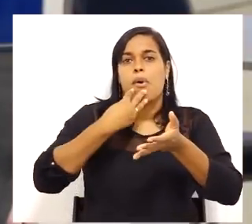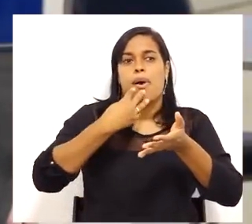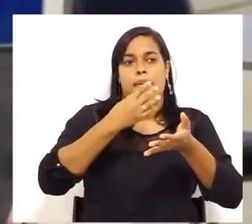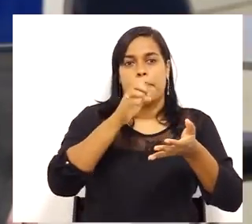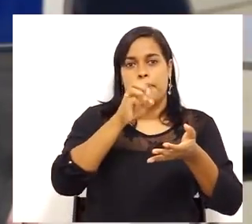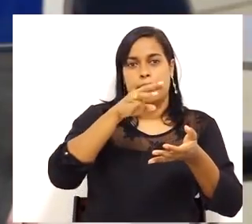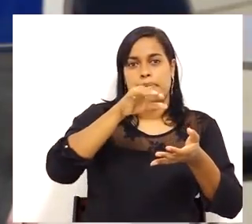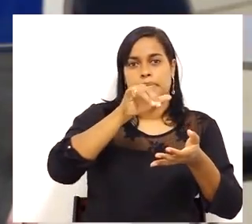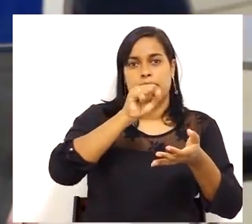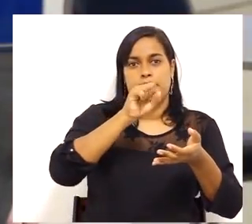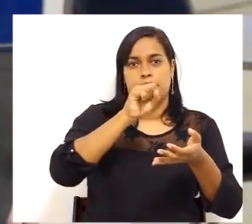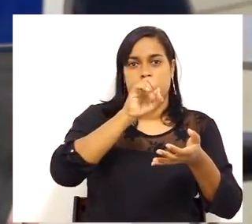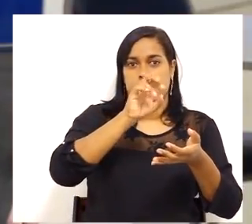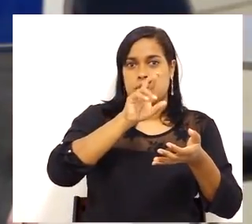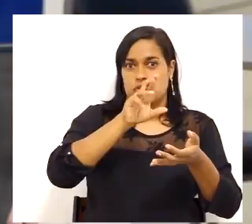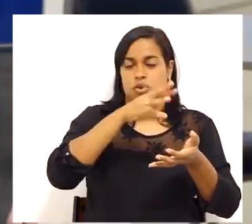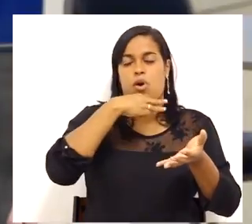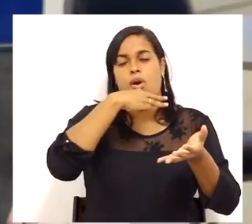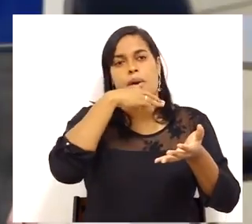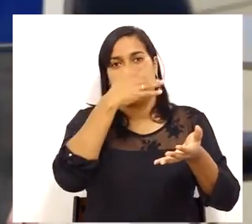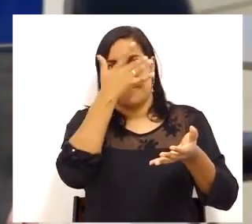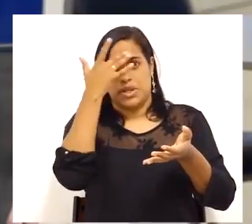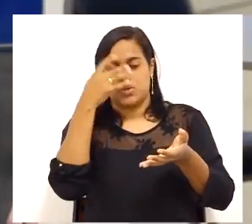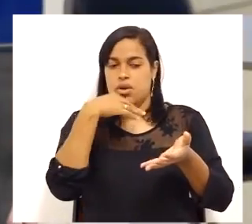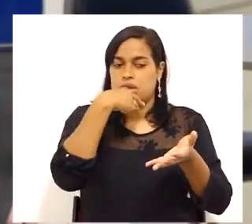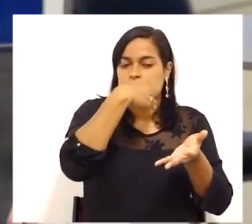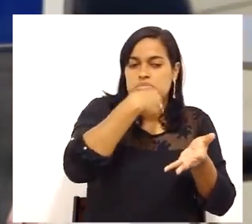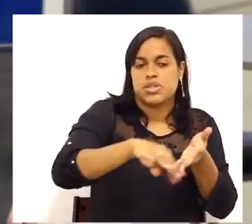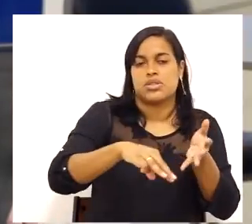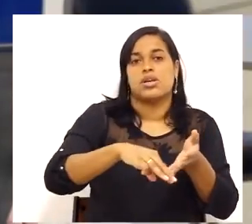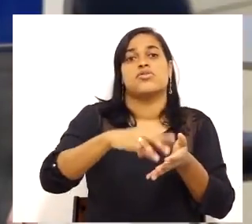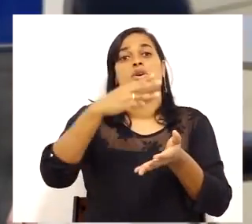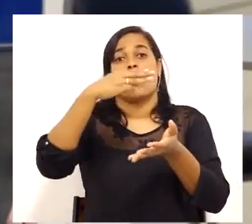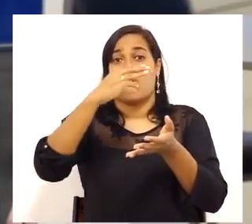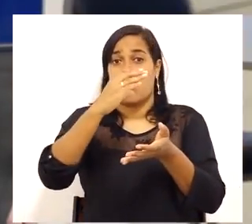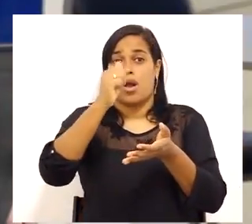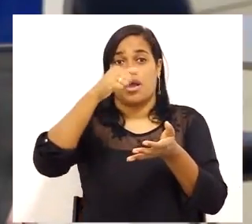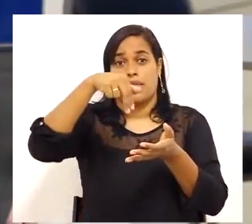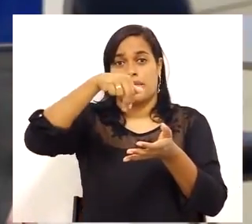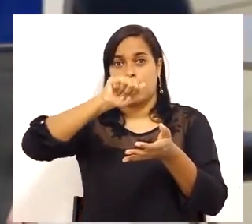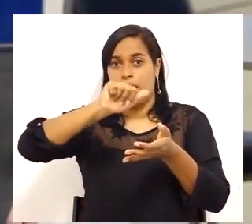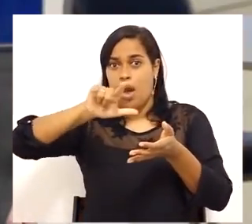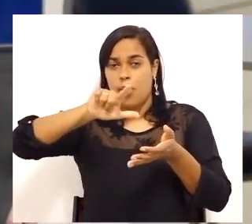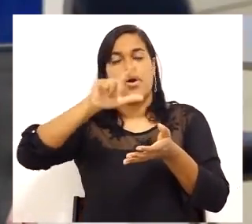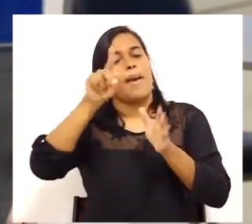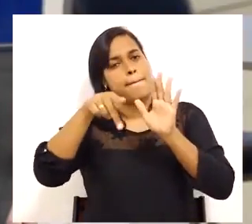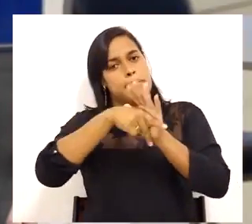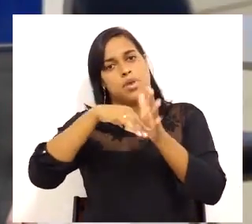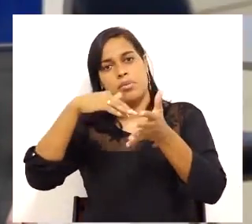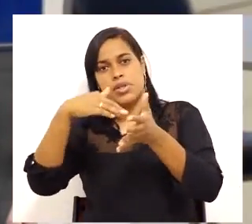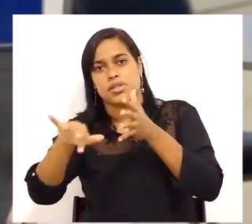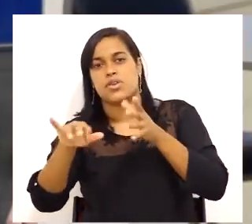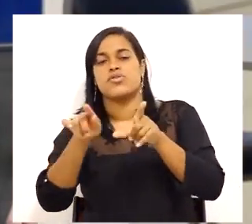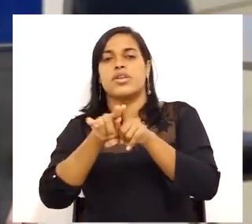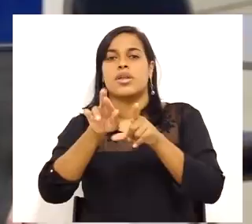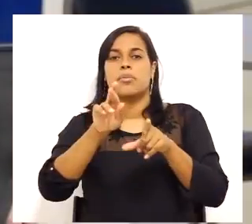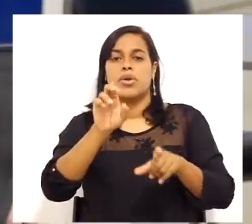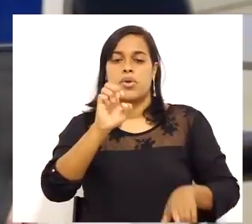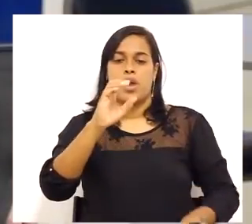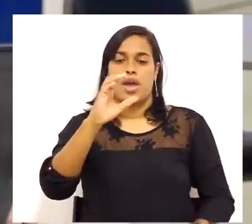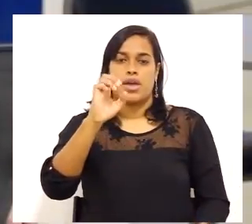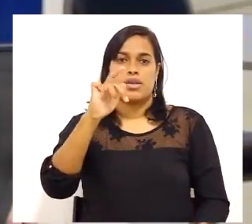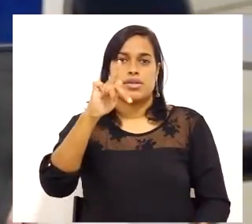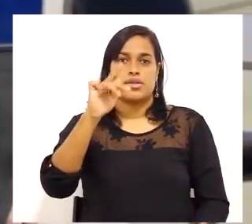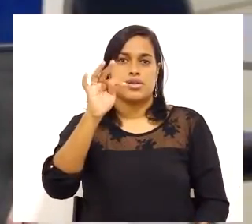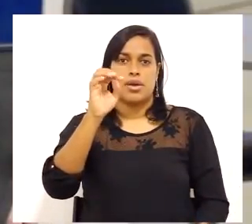a mensagem propriamente dita, o canal e o receptor. Eis uma das principais